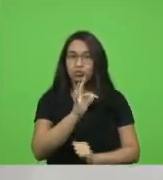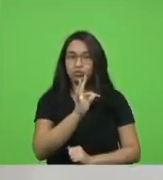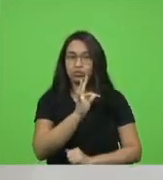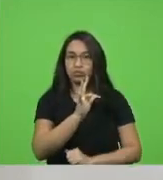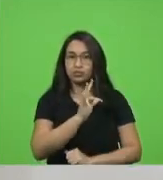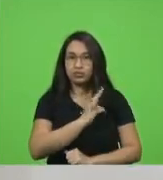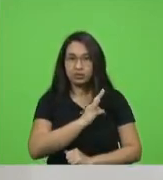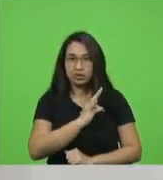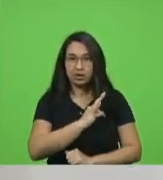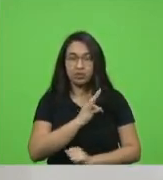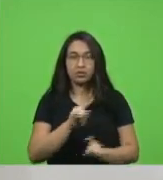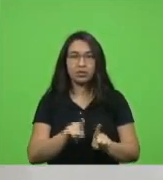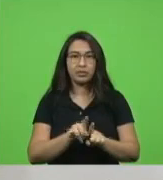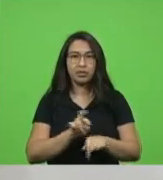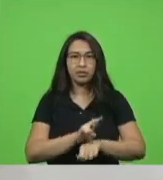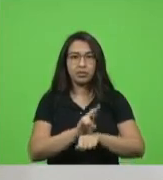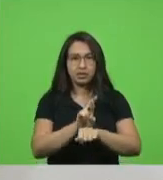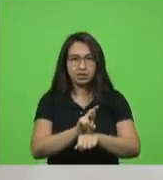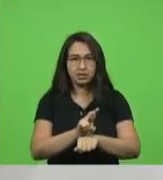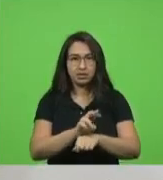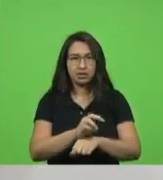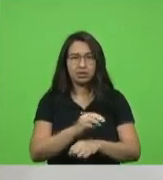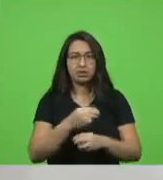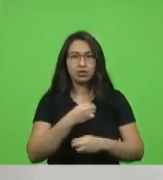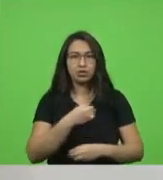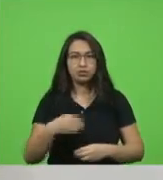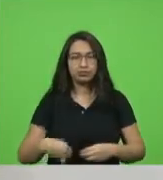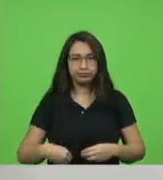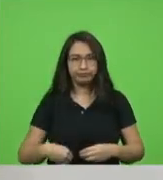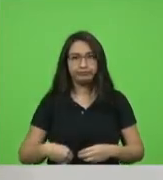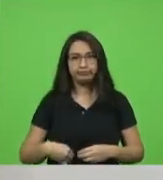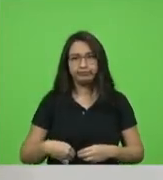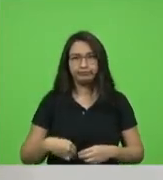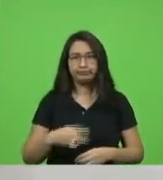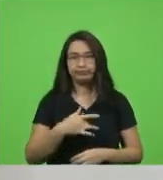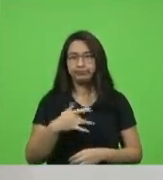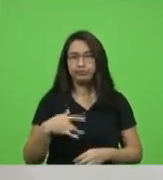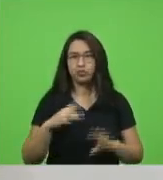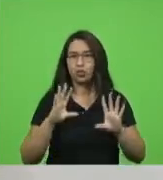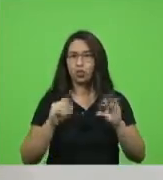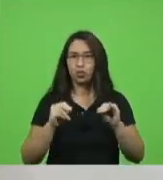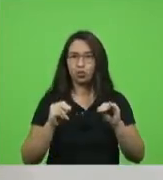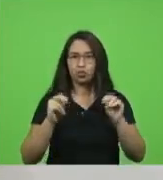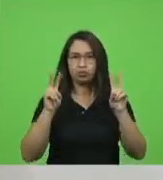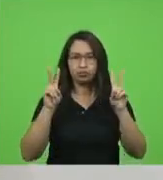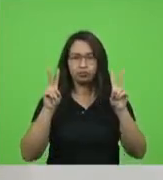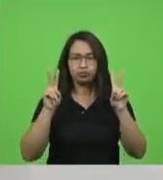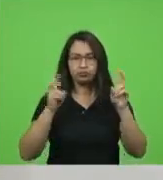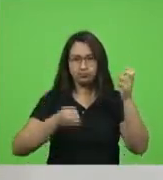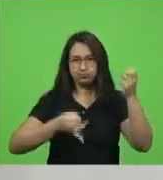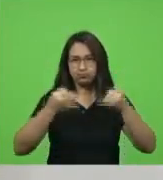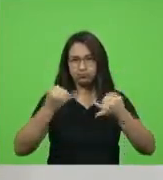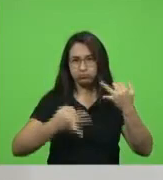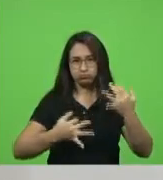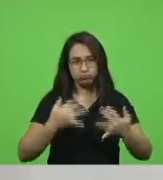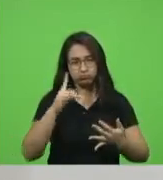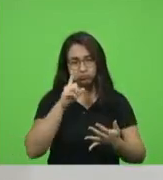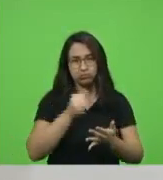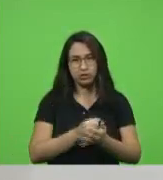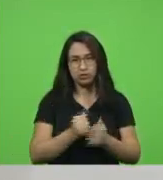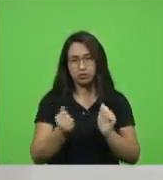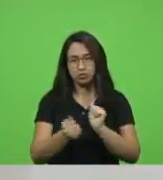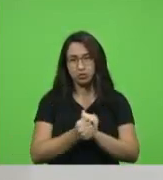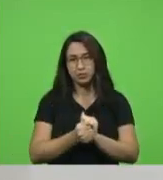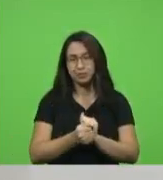do ministério da saúde tudo o que foi tratado tudo o que foi decidido porém também acompanhei